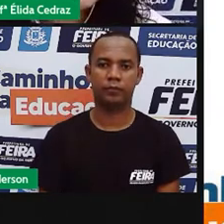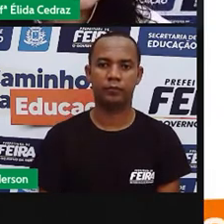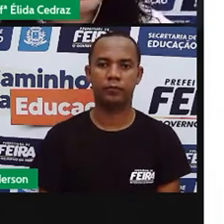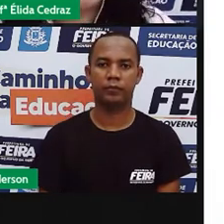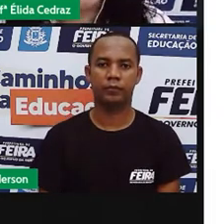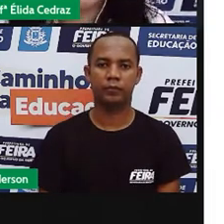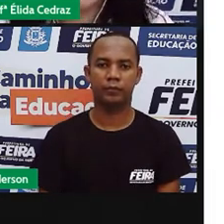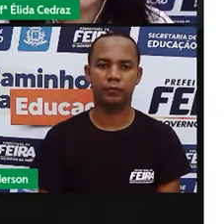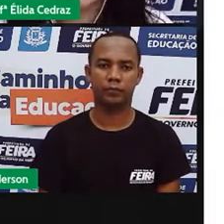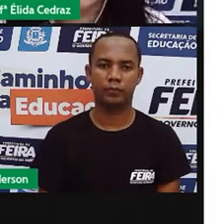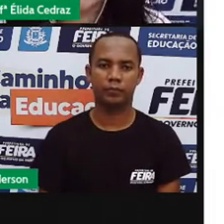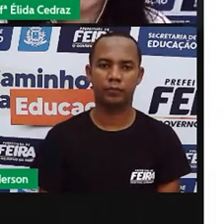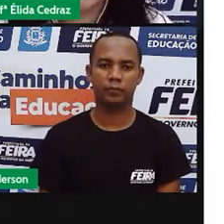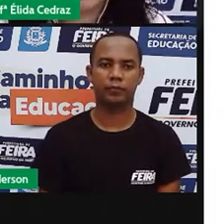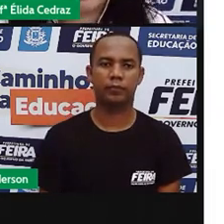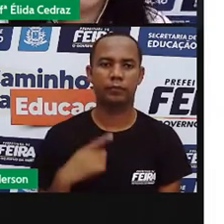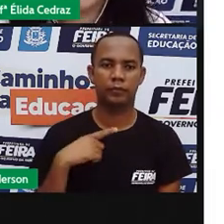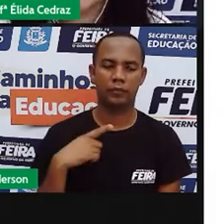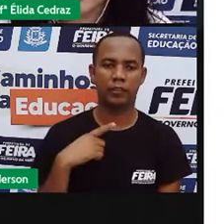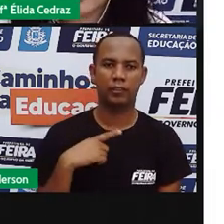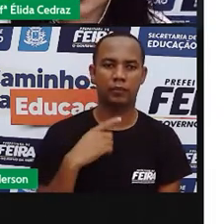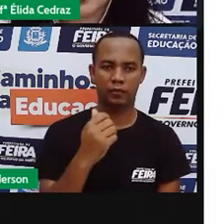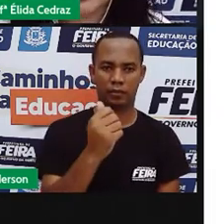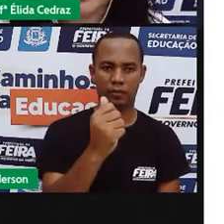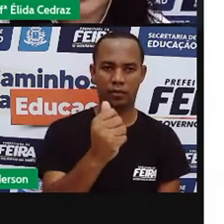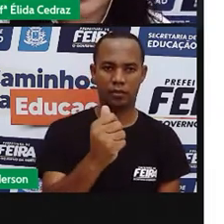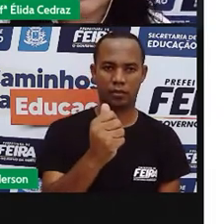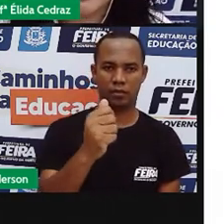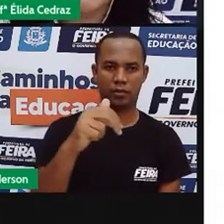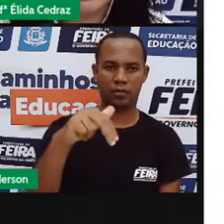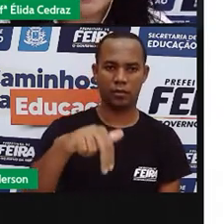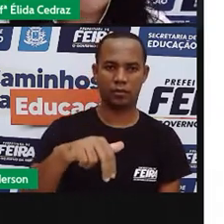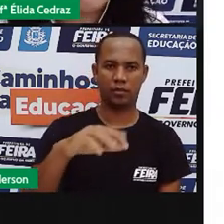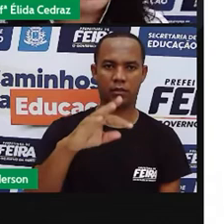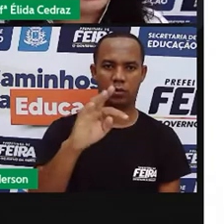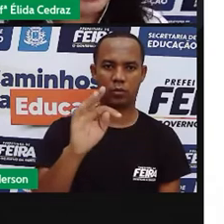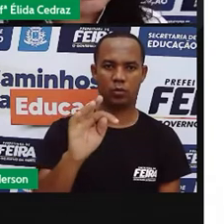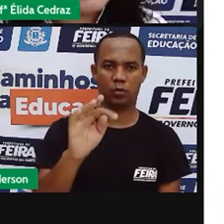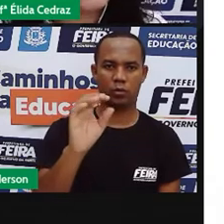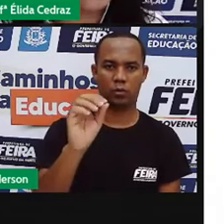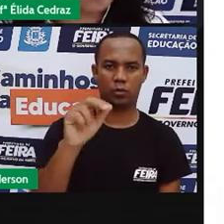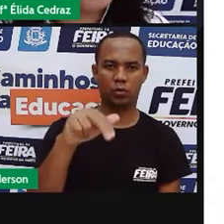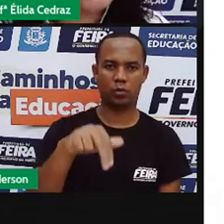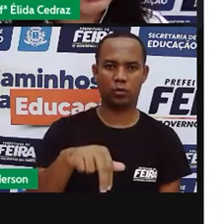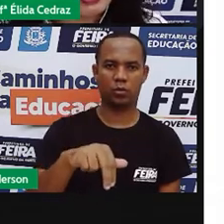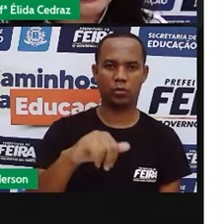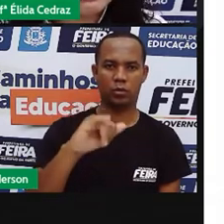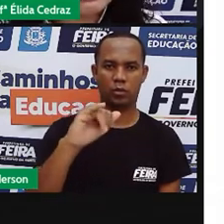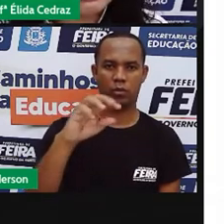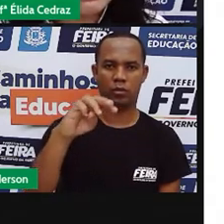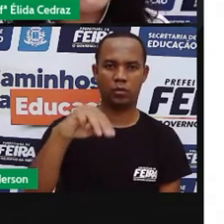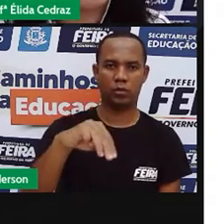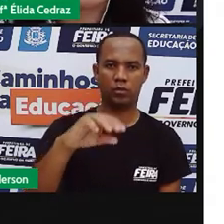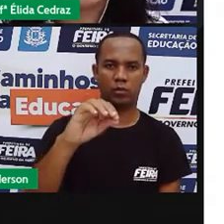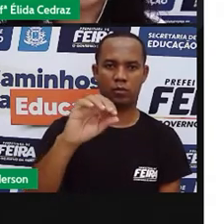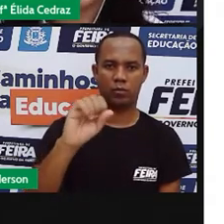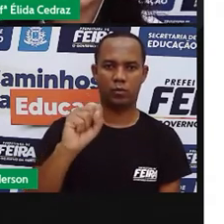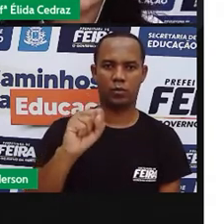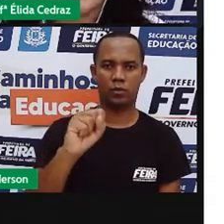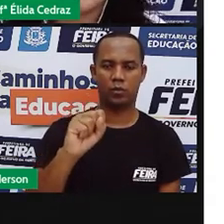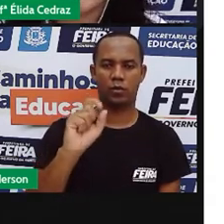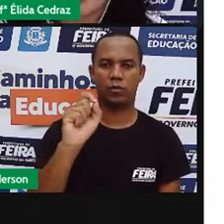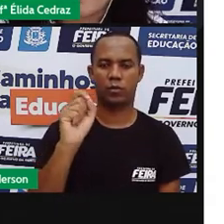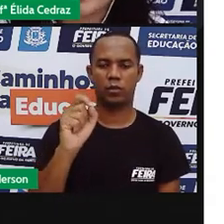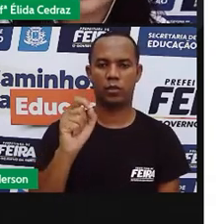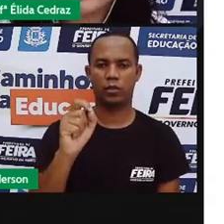Nós temos os antônimos formados daquele jeito que nós temos. Palavras com o contrário. Mas também